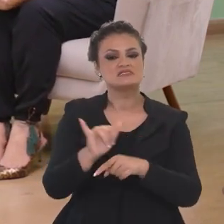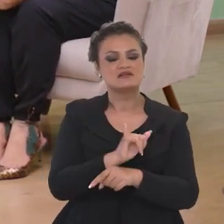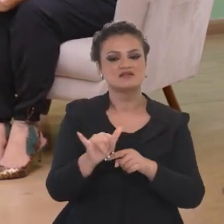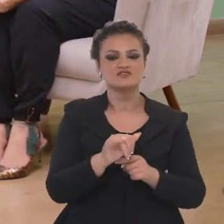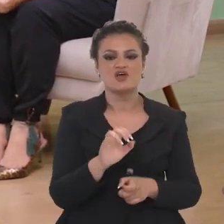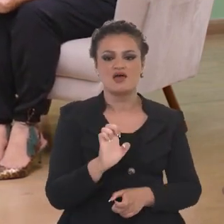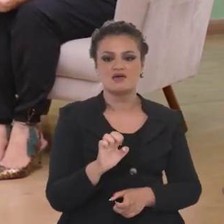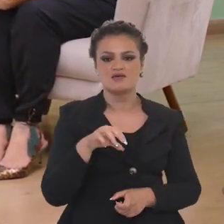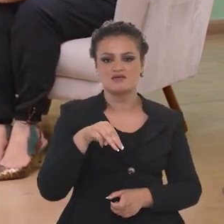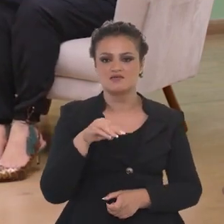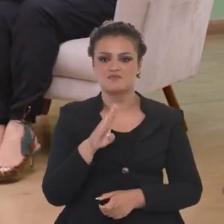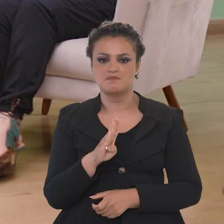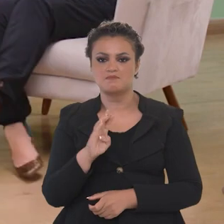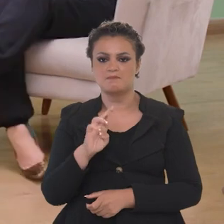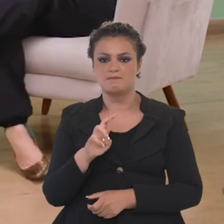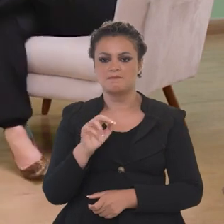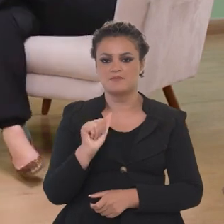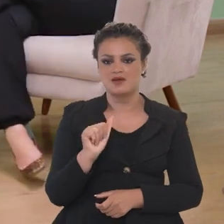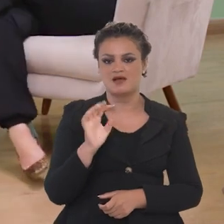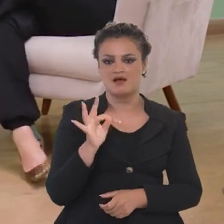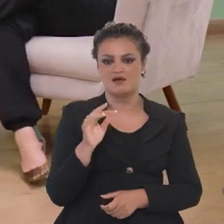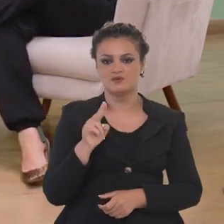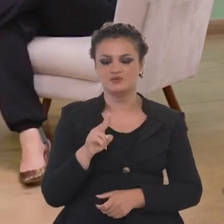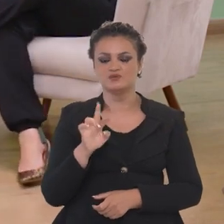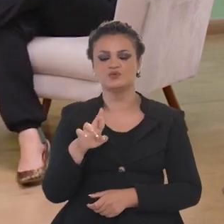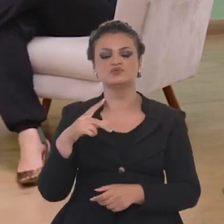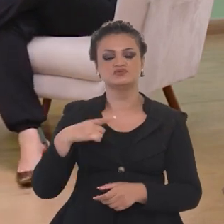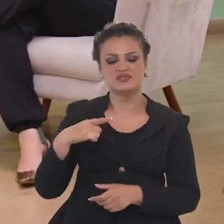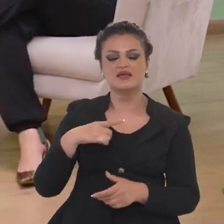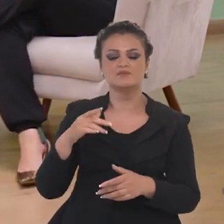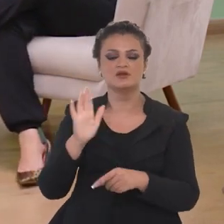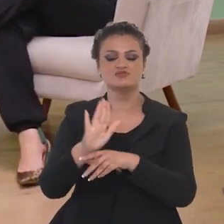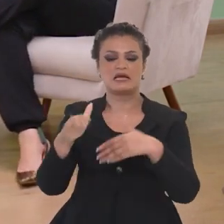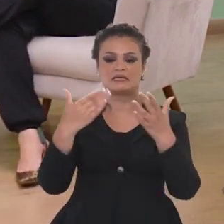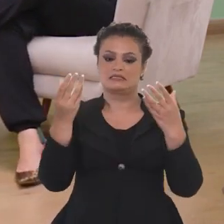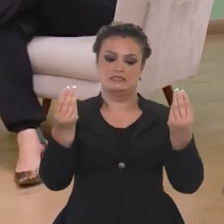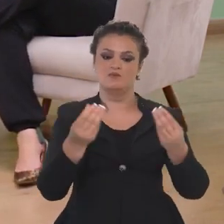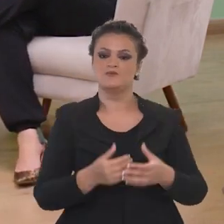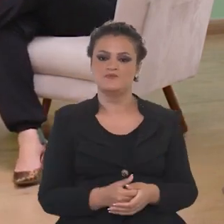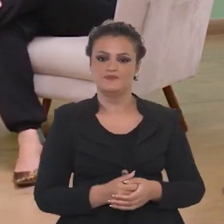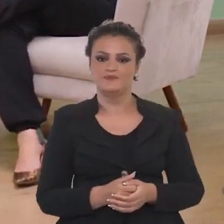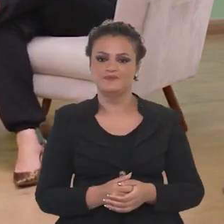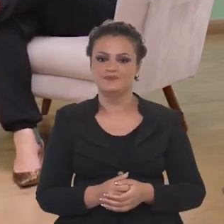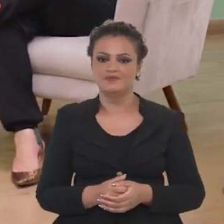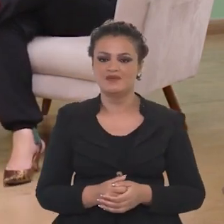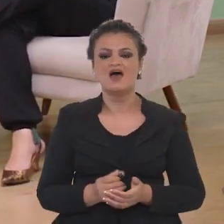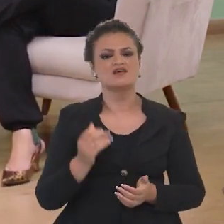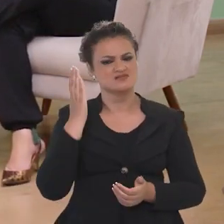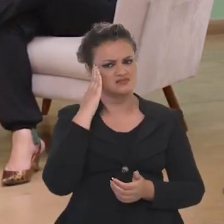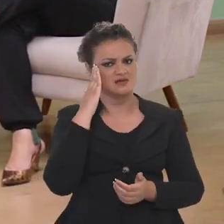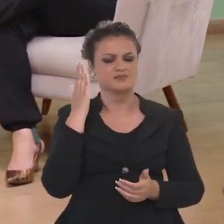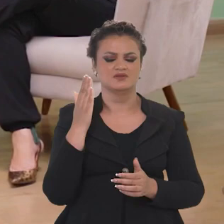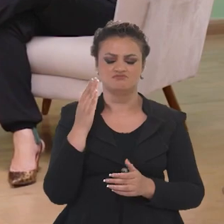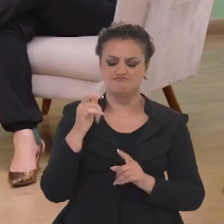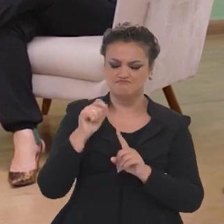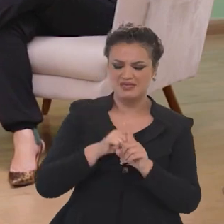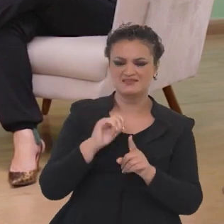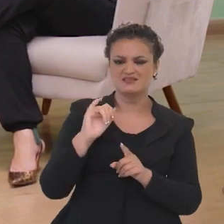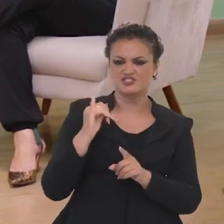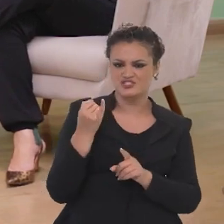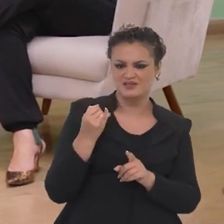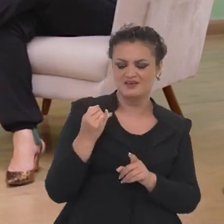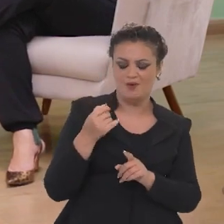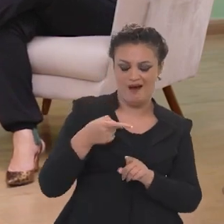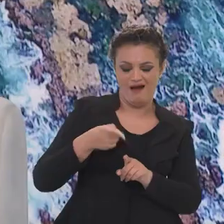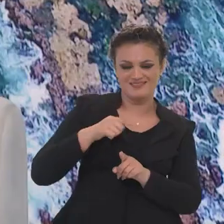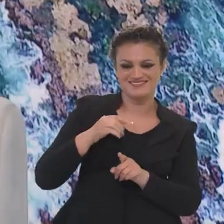que tipo de ações que a Embratura, então, está pensando para conseguir manter esse crescimento. Claro. Primeiro que a gente sabe que o início